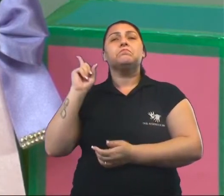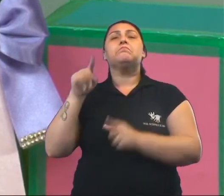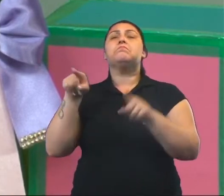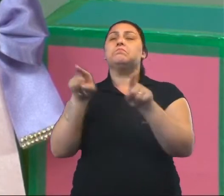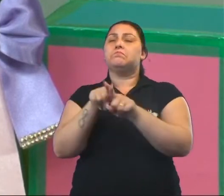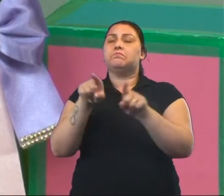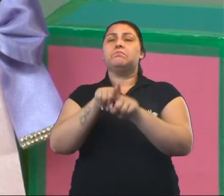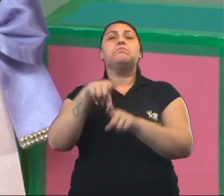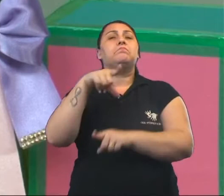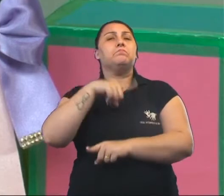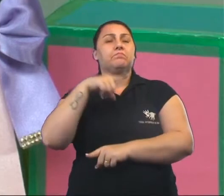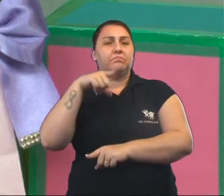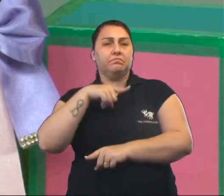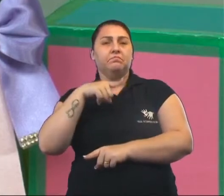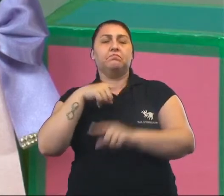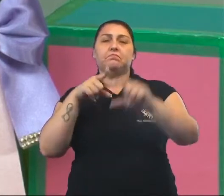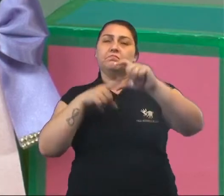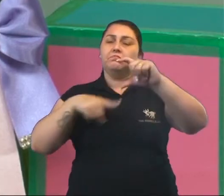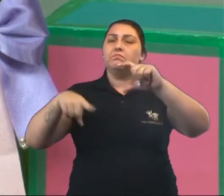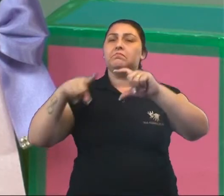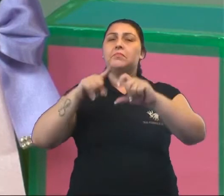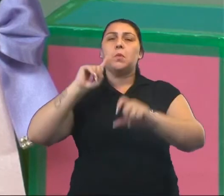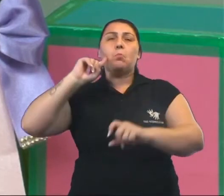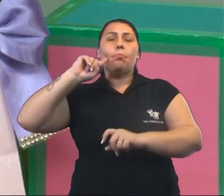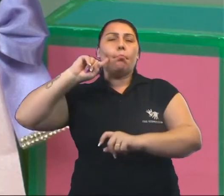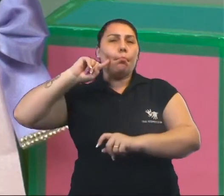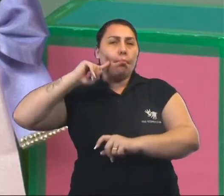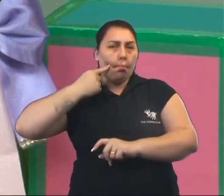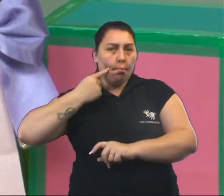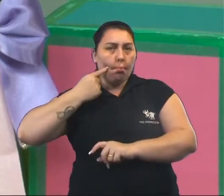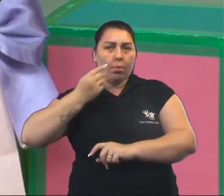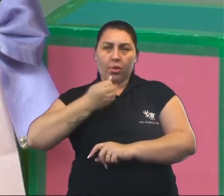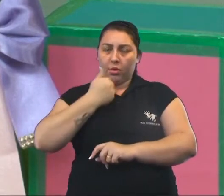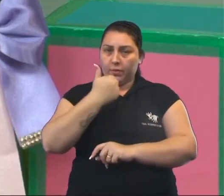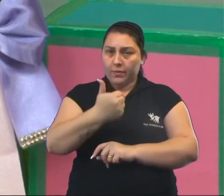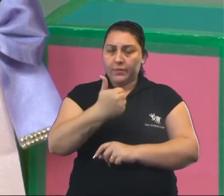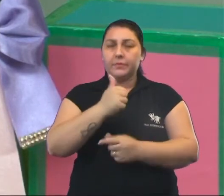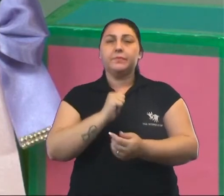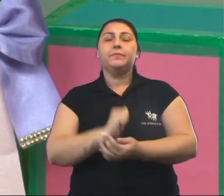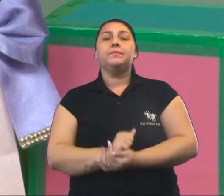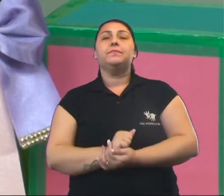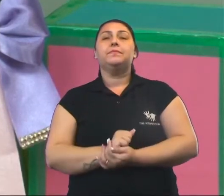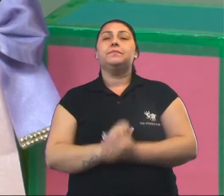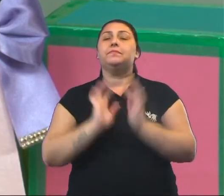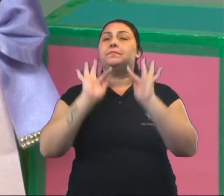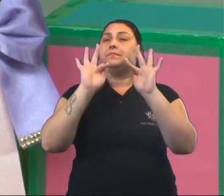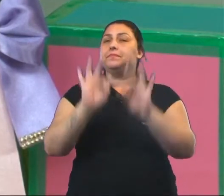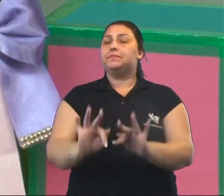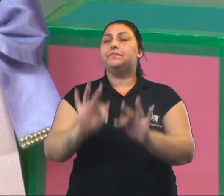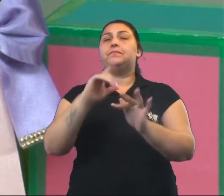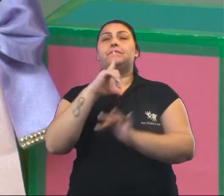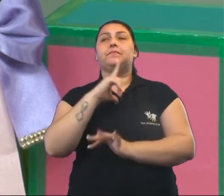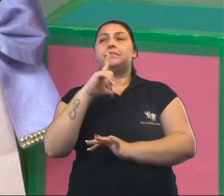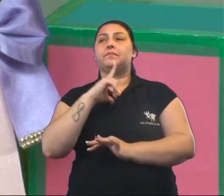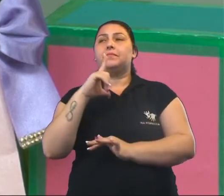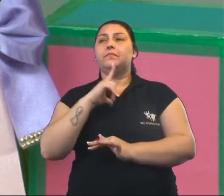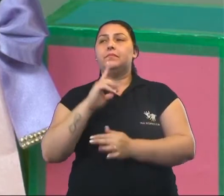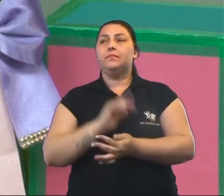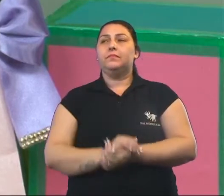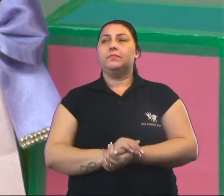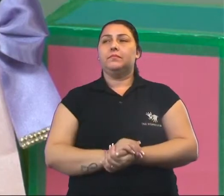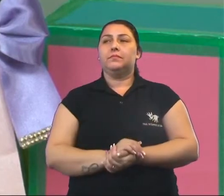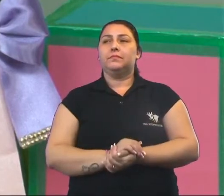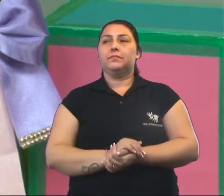Também possui formato esférico e temos aqui um limão. Tudo bem? E por fim, temos aqui esse